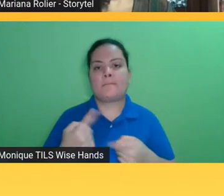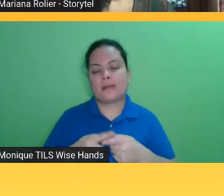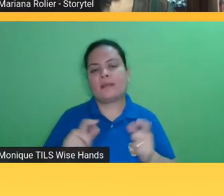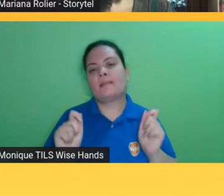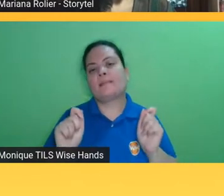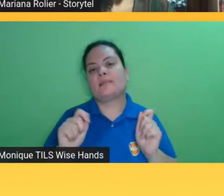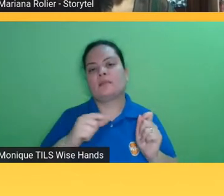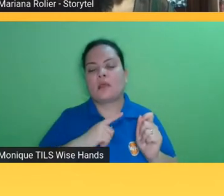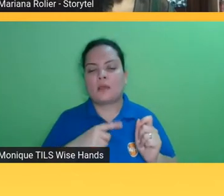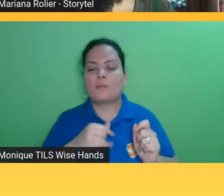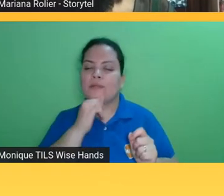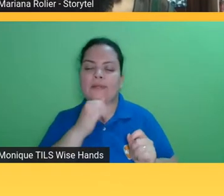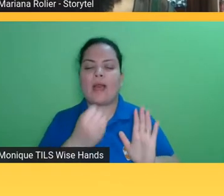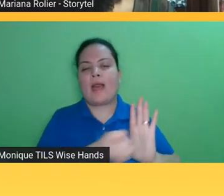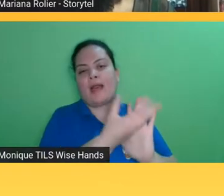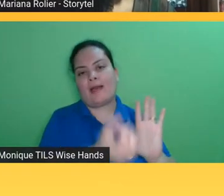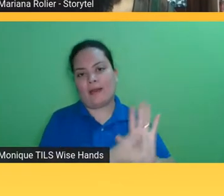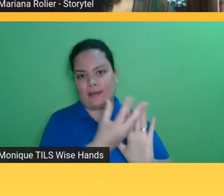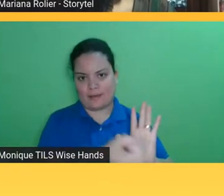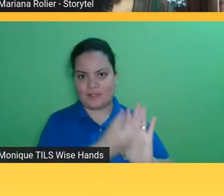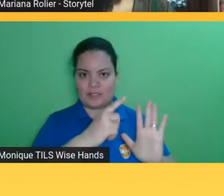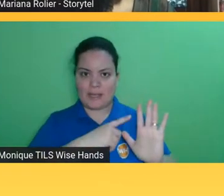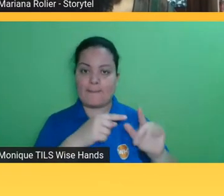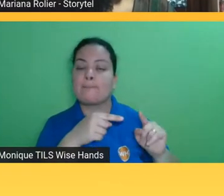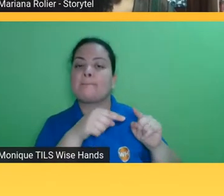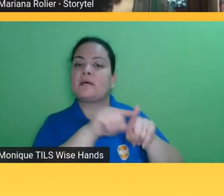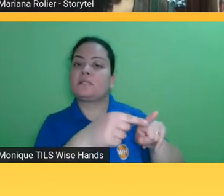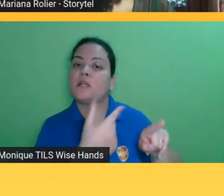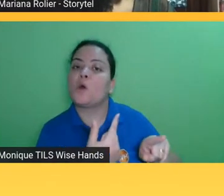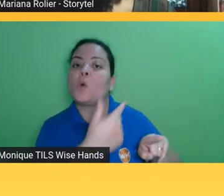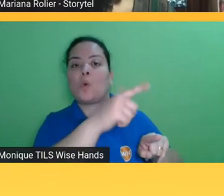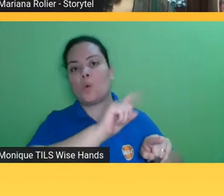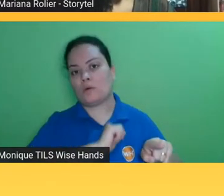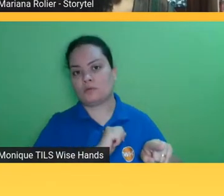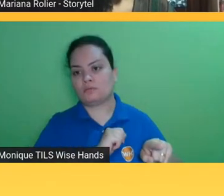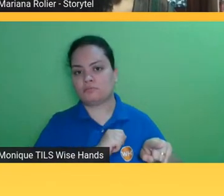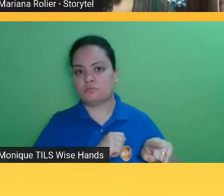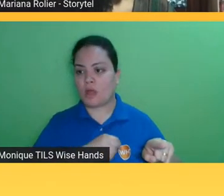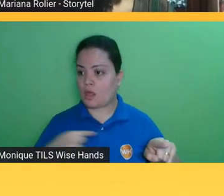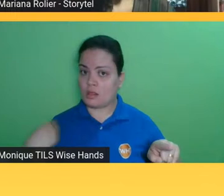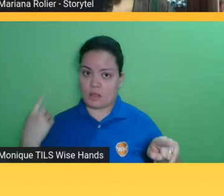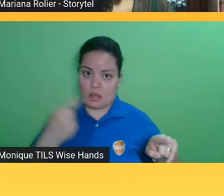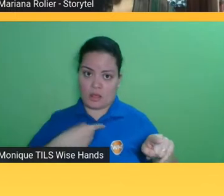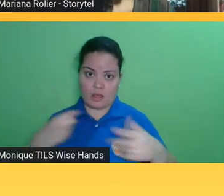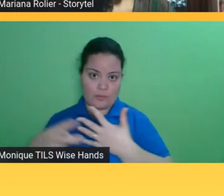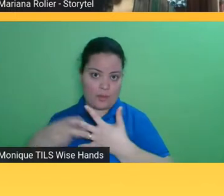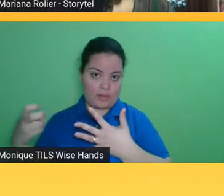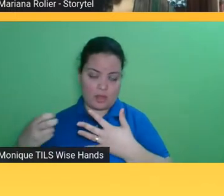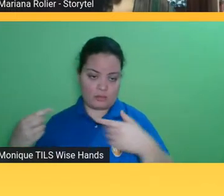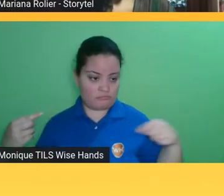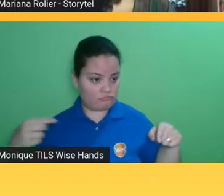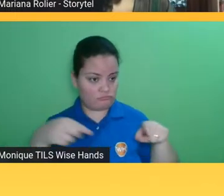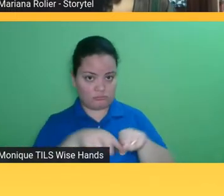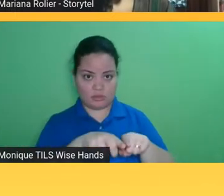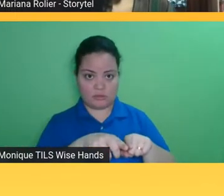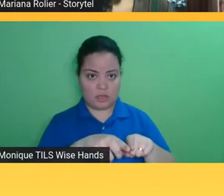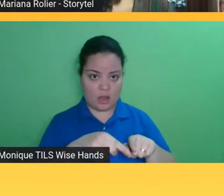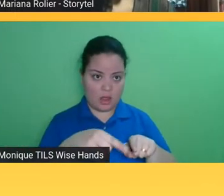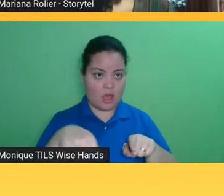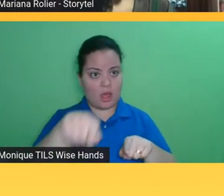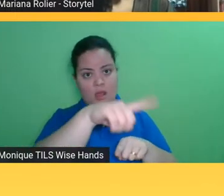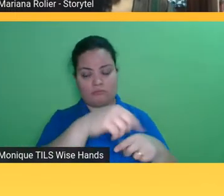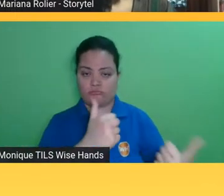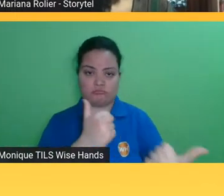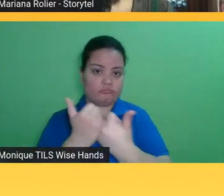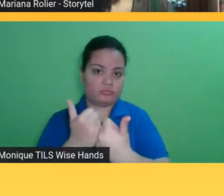inclusive a gente está aberto a fazer as parcerias com os grandes distribuidores também porque o que é